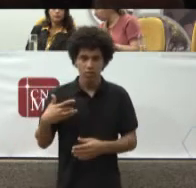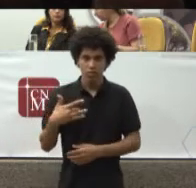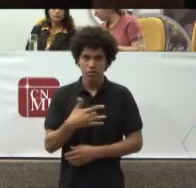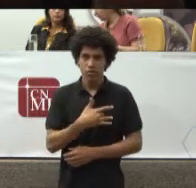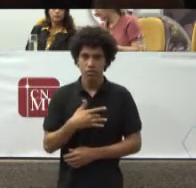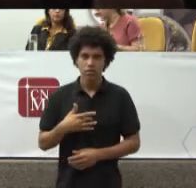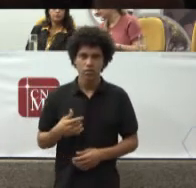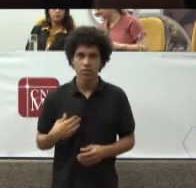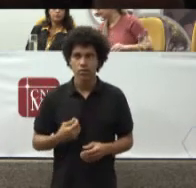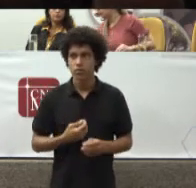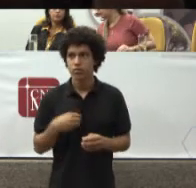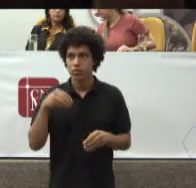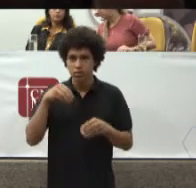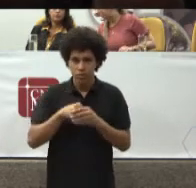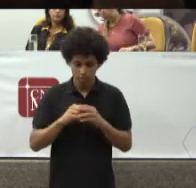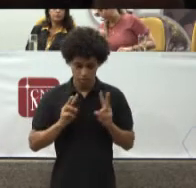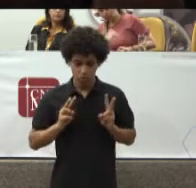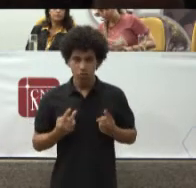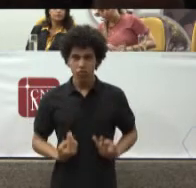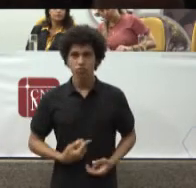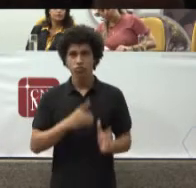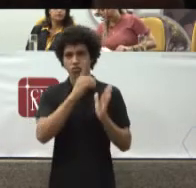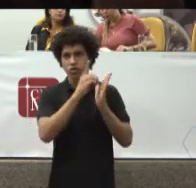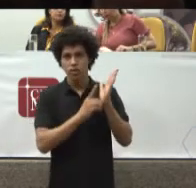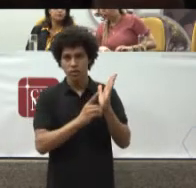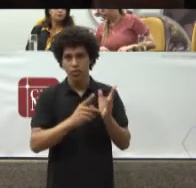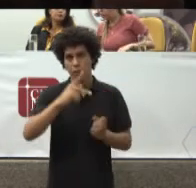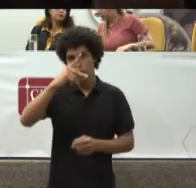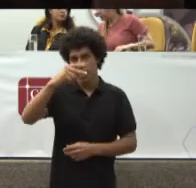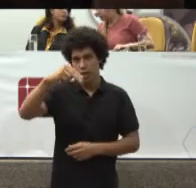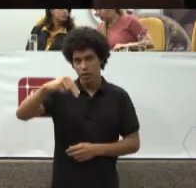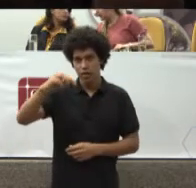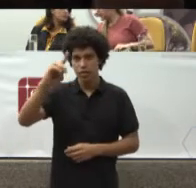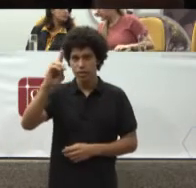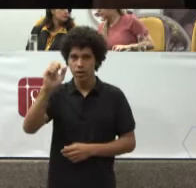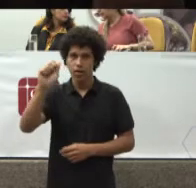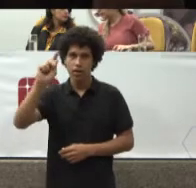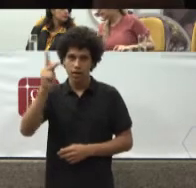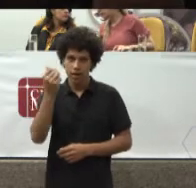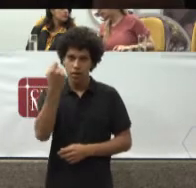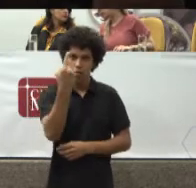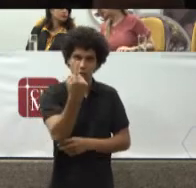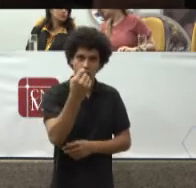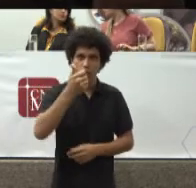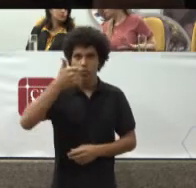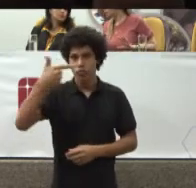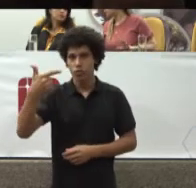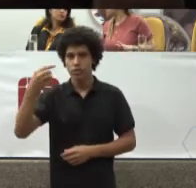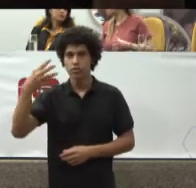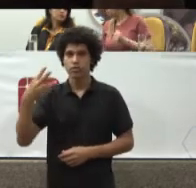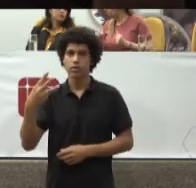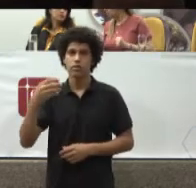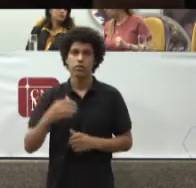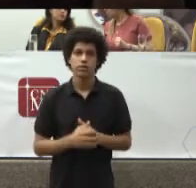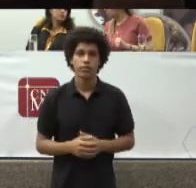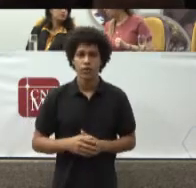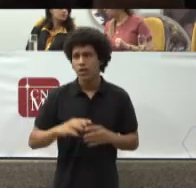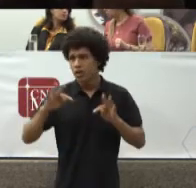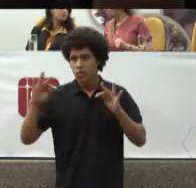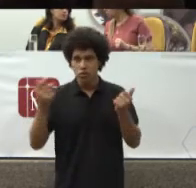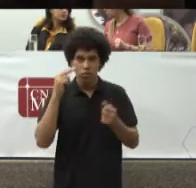Nacionais nacionais Nacionais direitos humanos PNDH 1 2 e 3 E verão Todos e todas